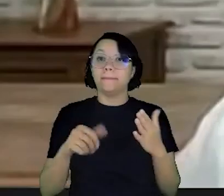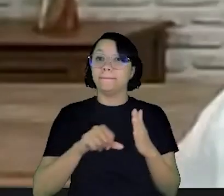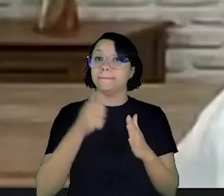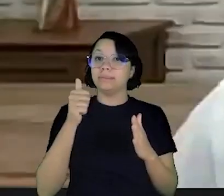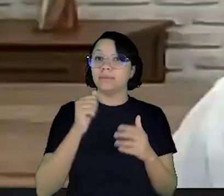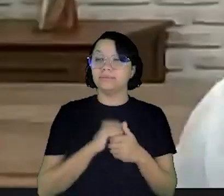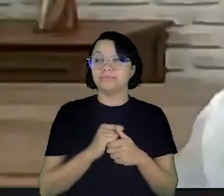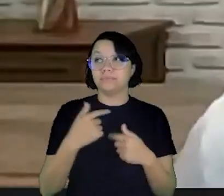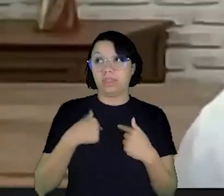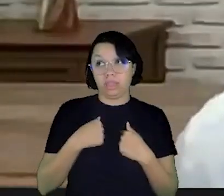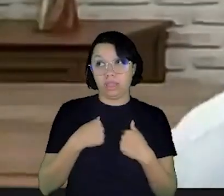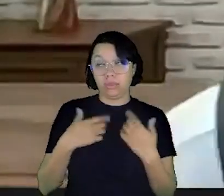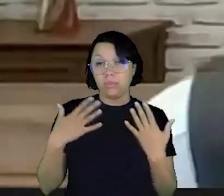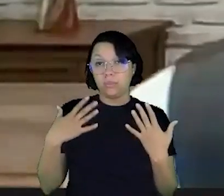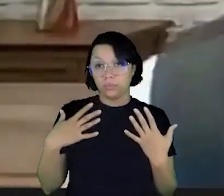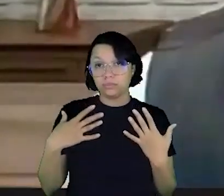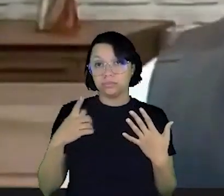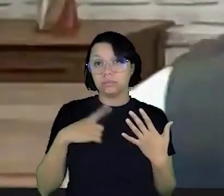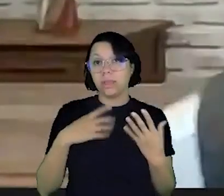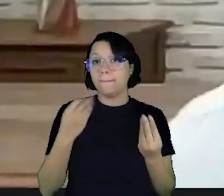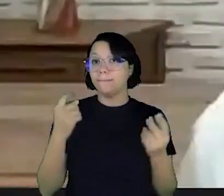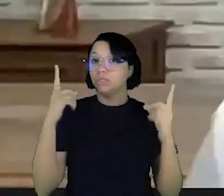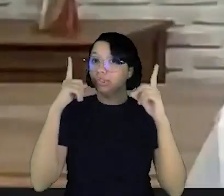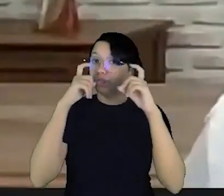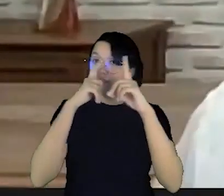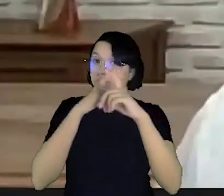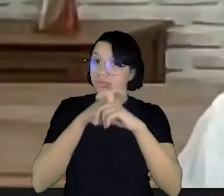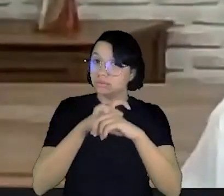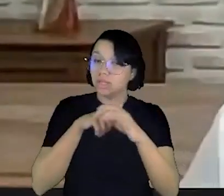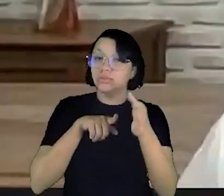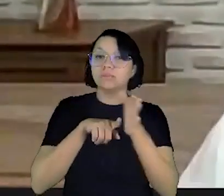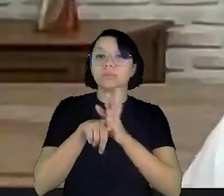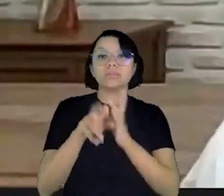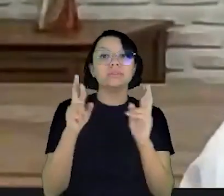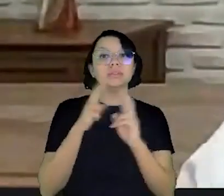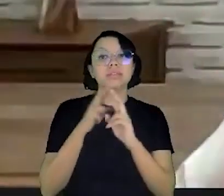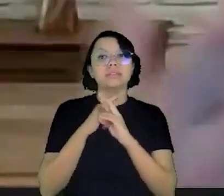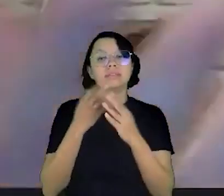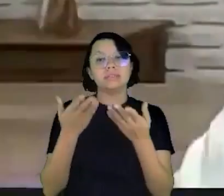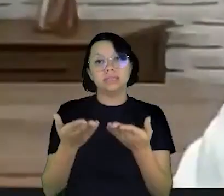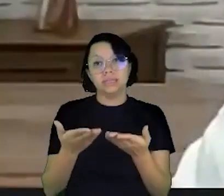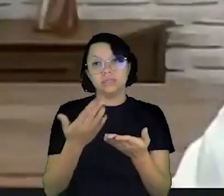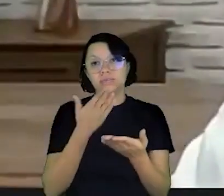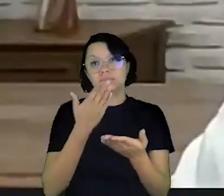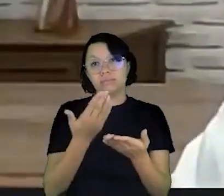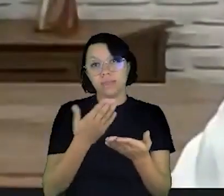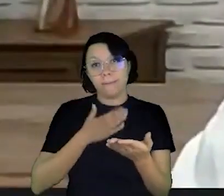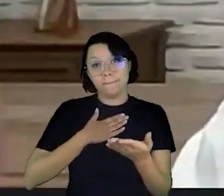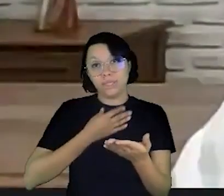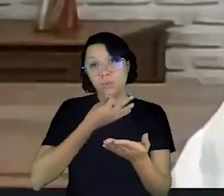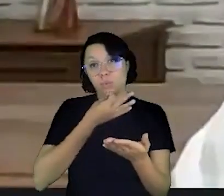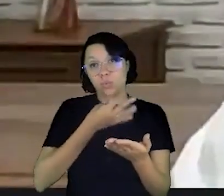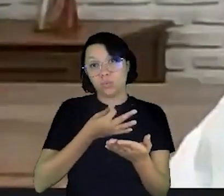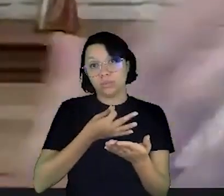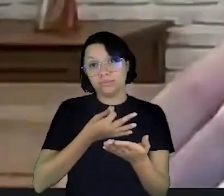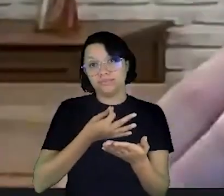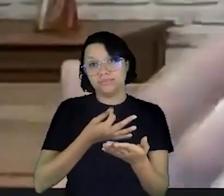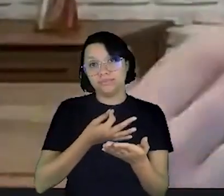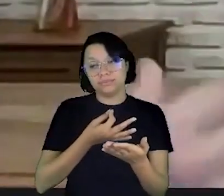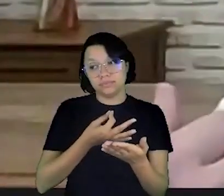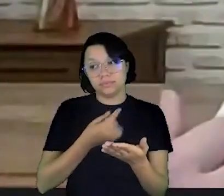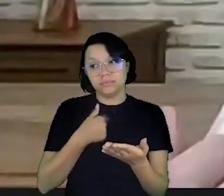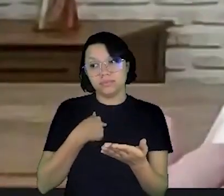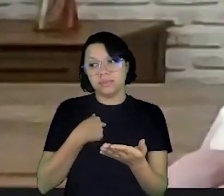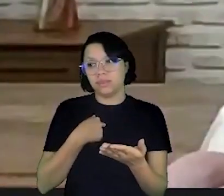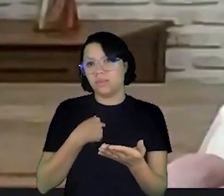Vanderlei primeiro eu pessoalmente tenho muita dificuldade com questões como essa quando você me pede a